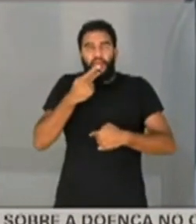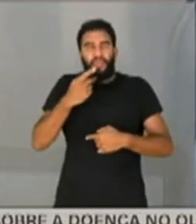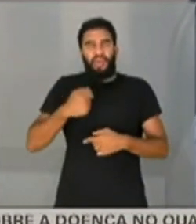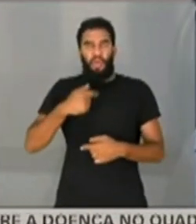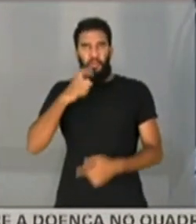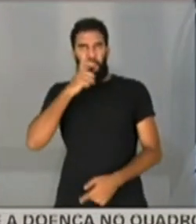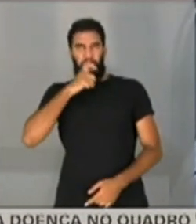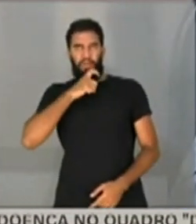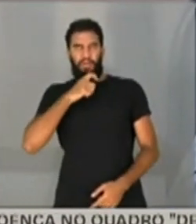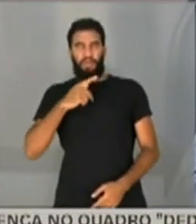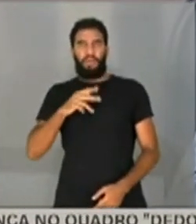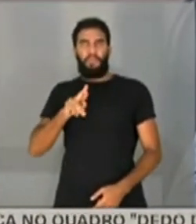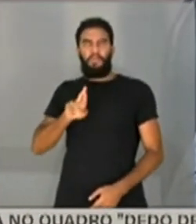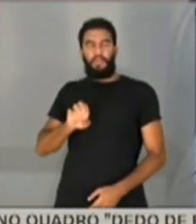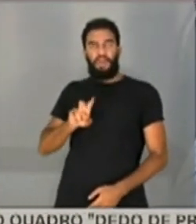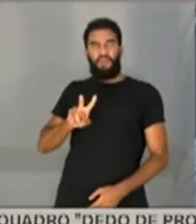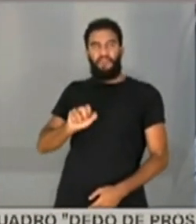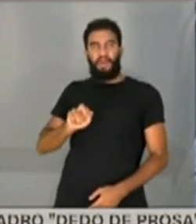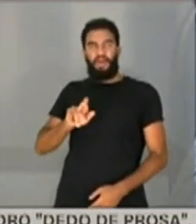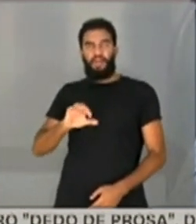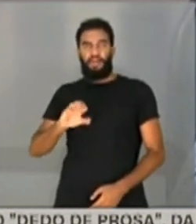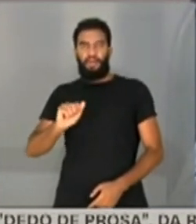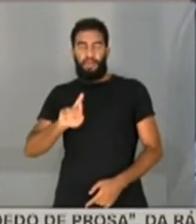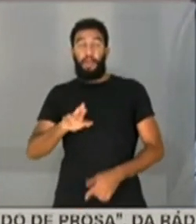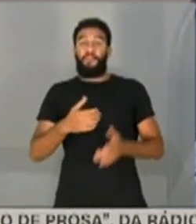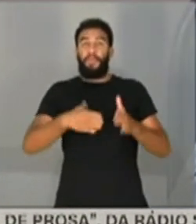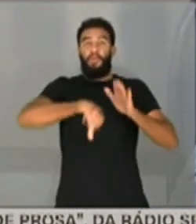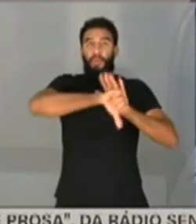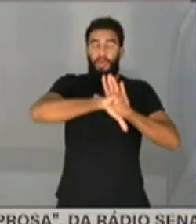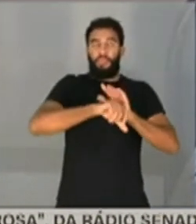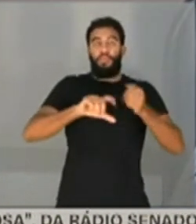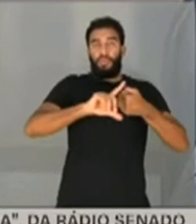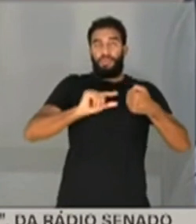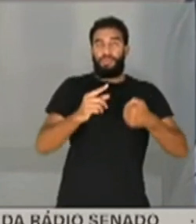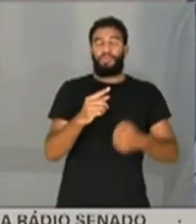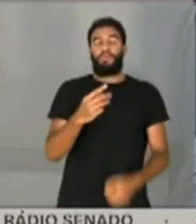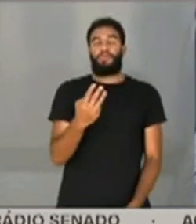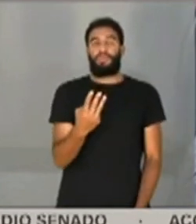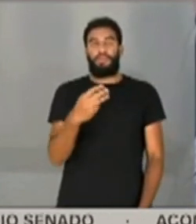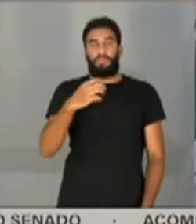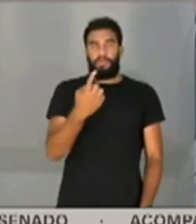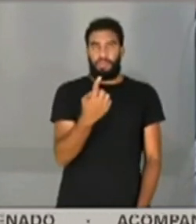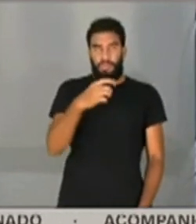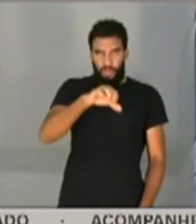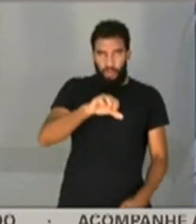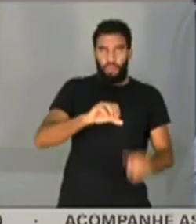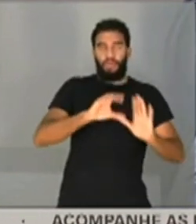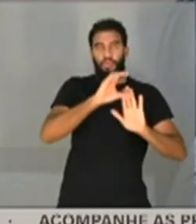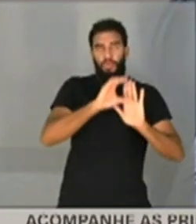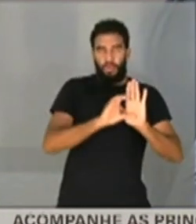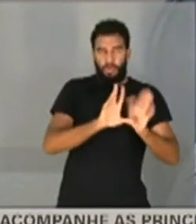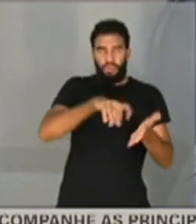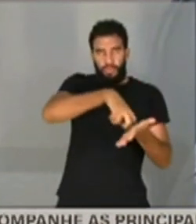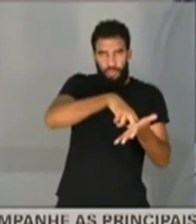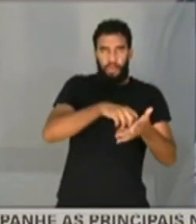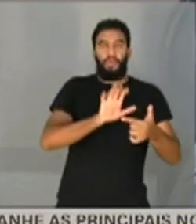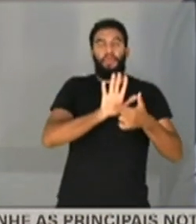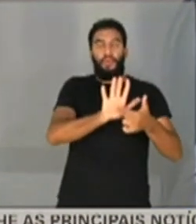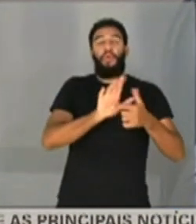O crime de prevaricação está previsto no artigo 319 do Código Penal, e ele é assim especificado.